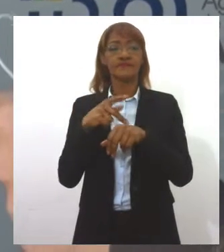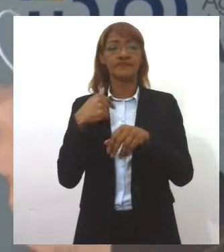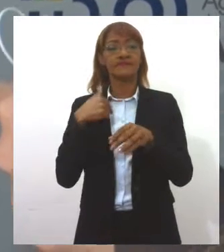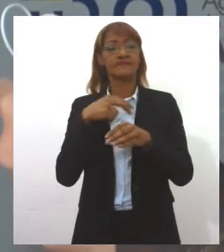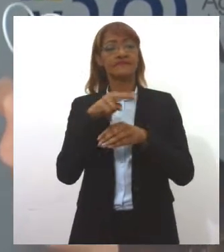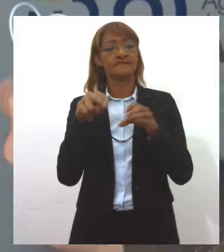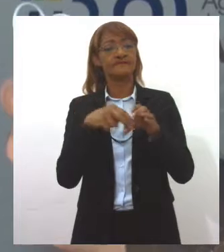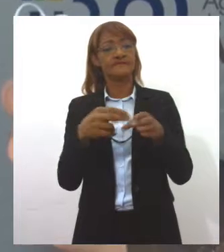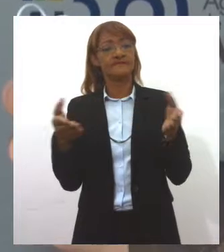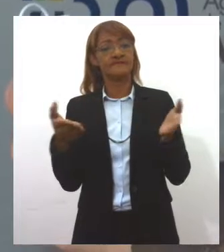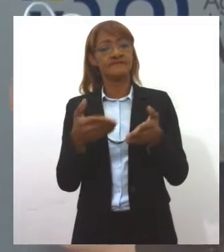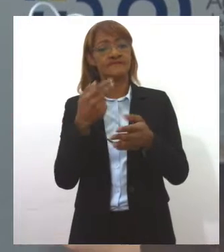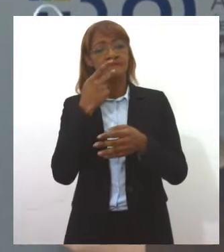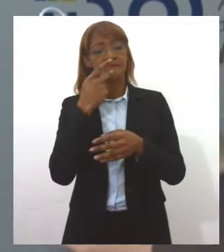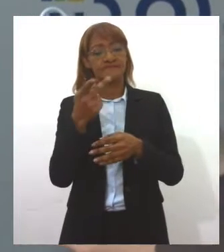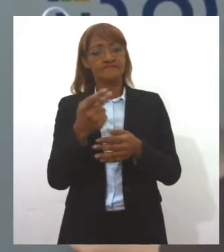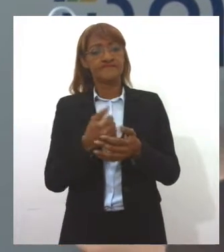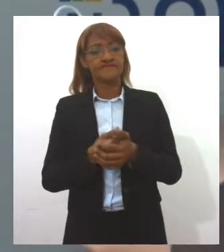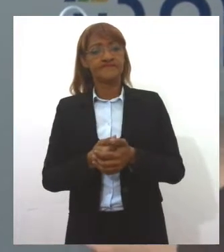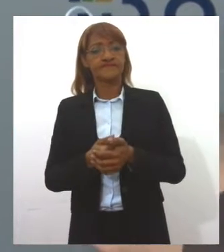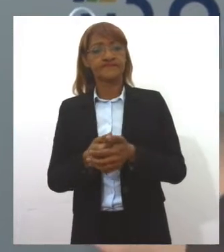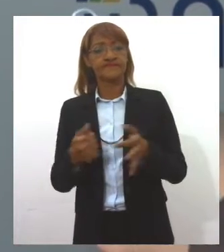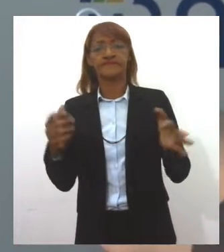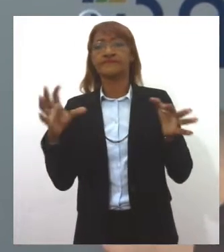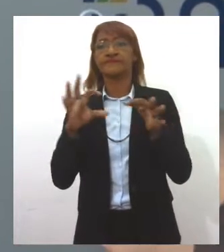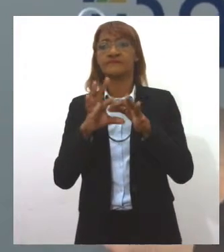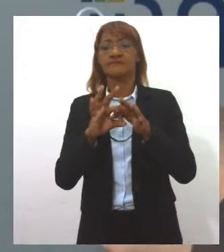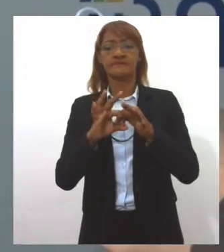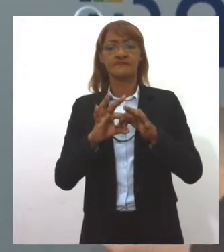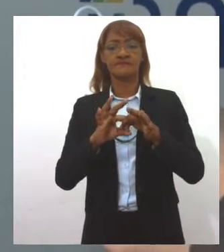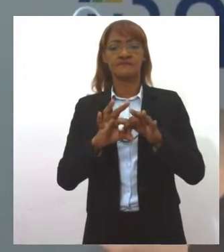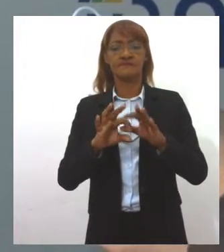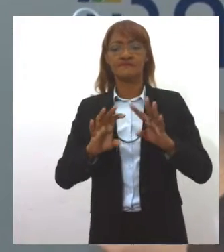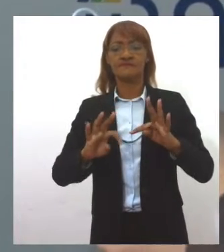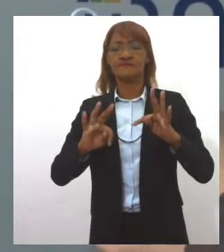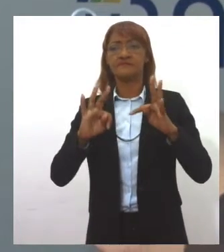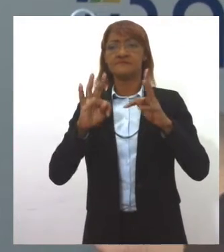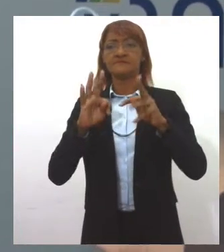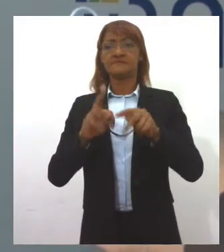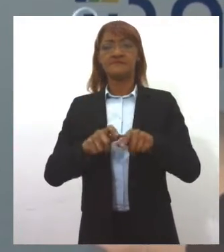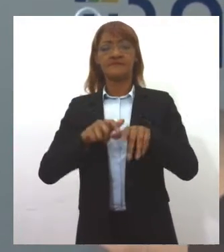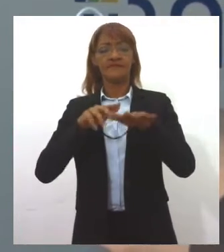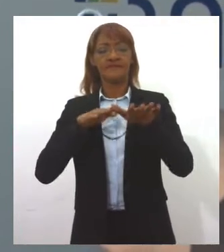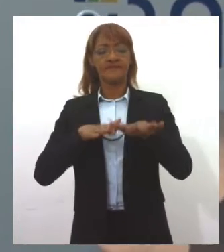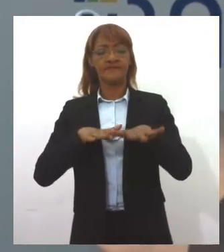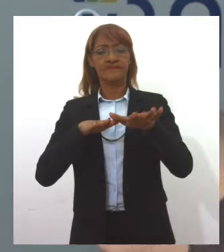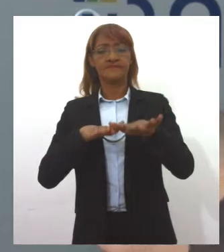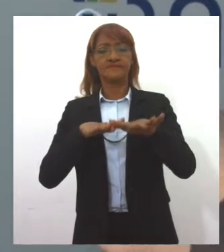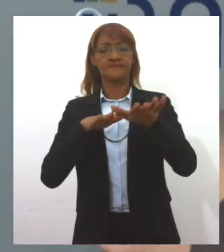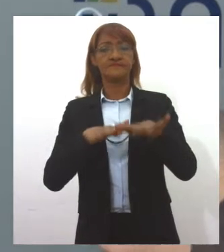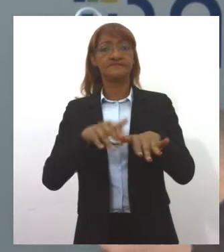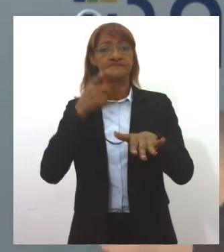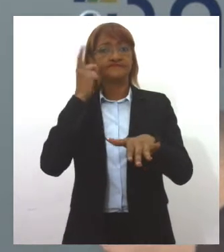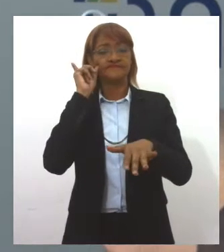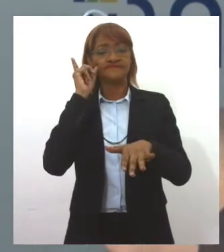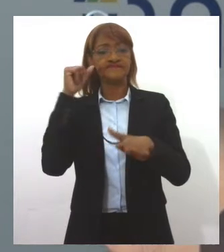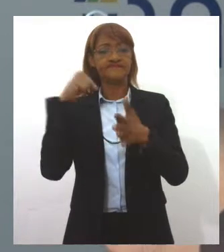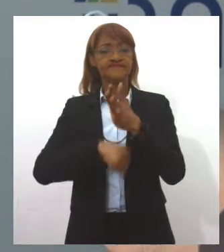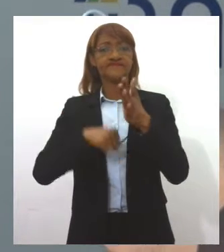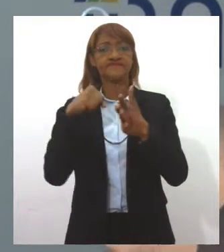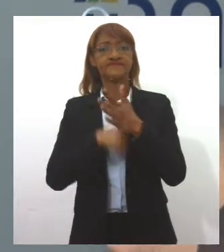tribuna para me somar a todos os movimentos que foram às ruas no dia de ontem, defender a democracia,